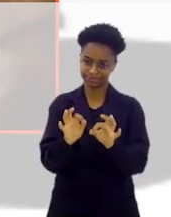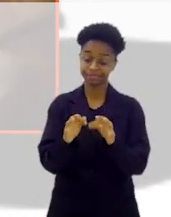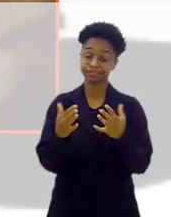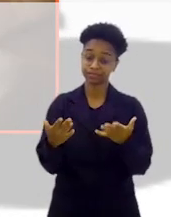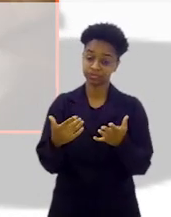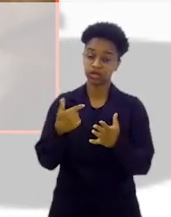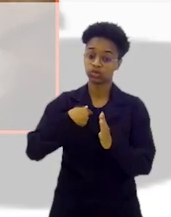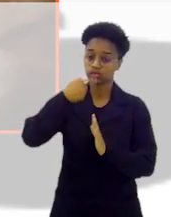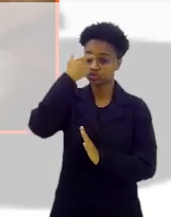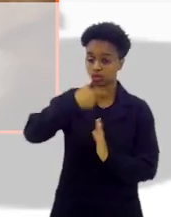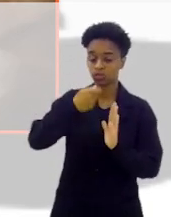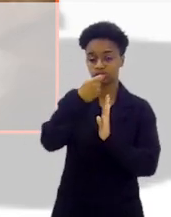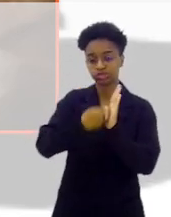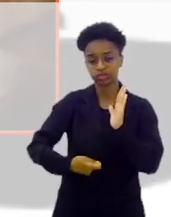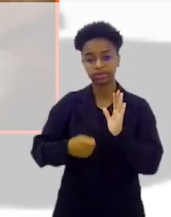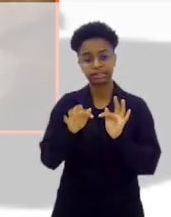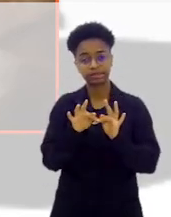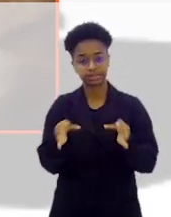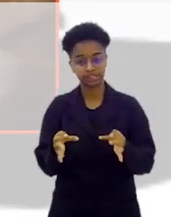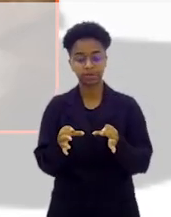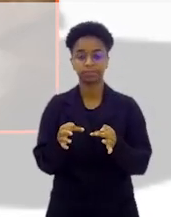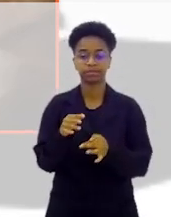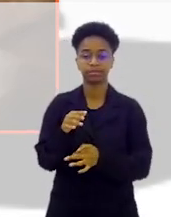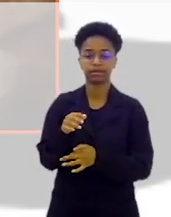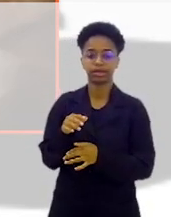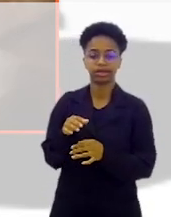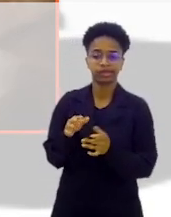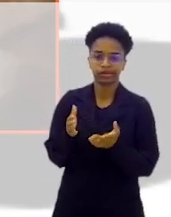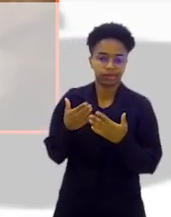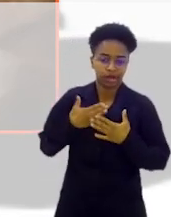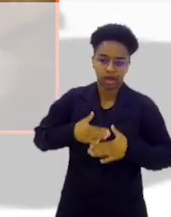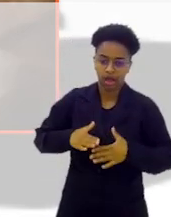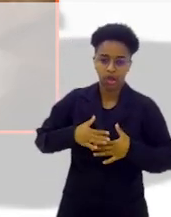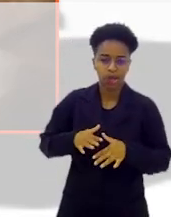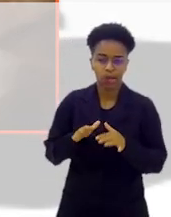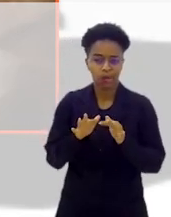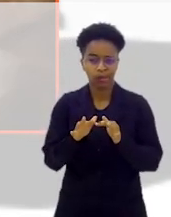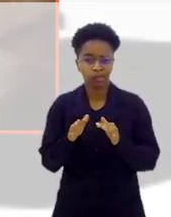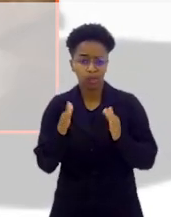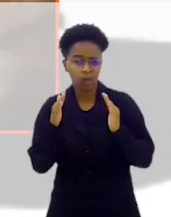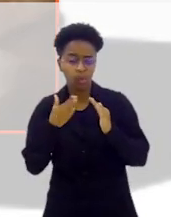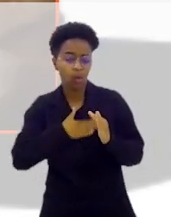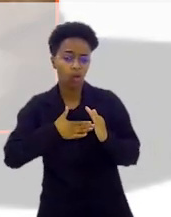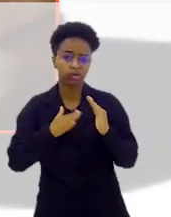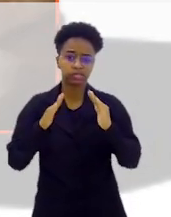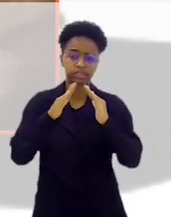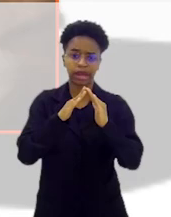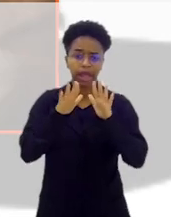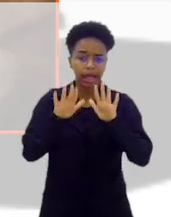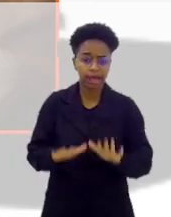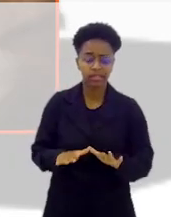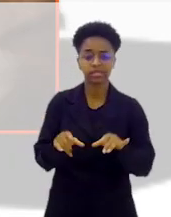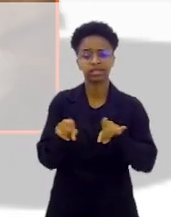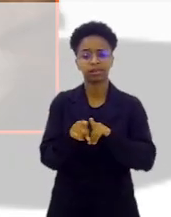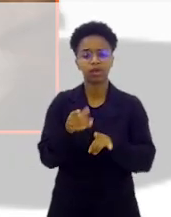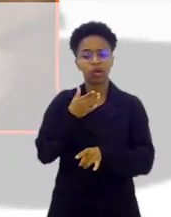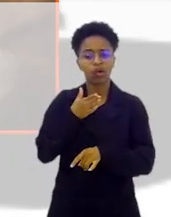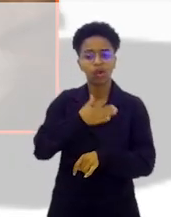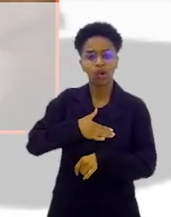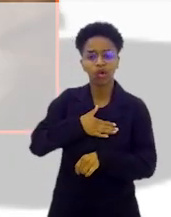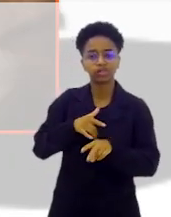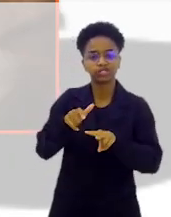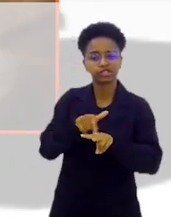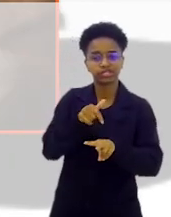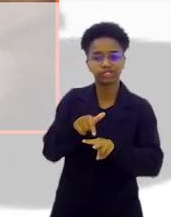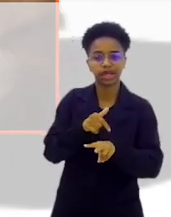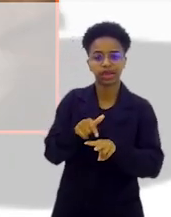não é? Eu sou um escritor simples, pacato, humilde, caseiro, que gosto de calçar